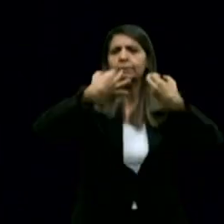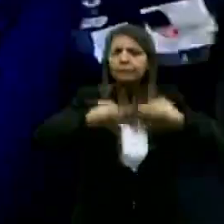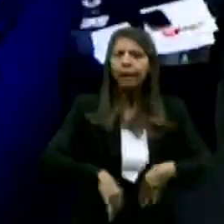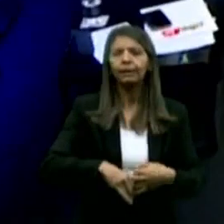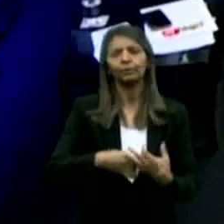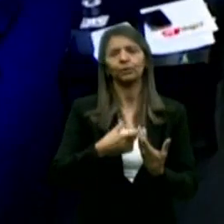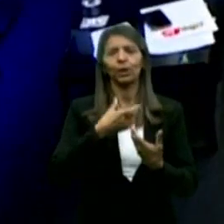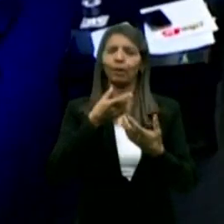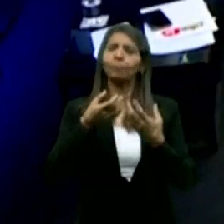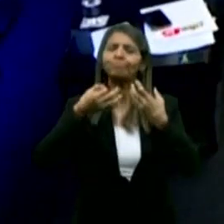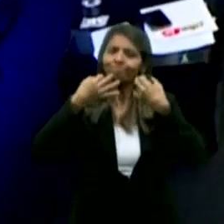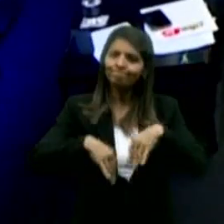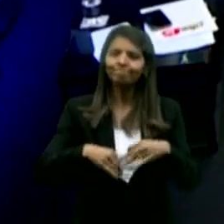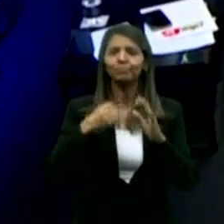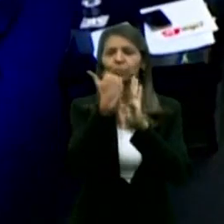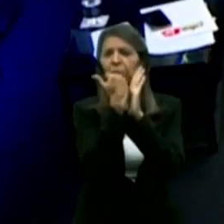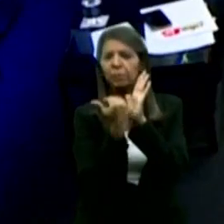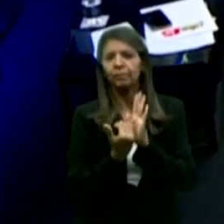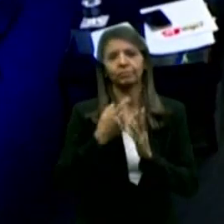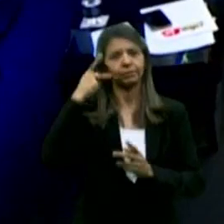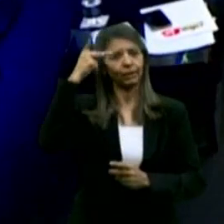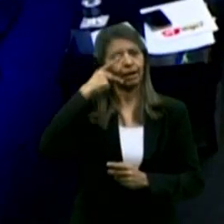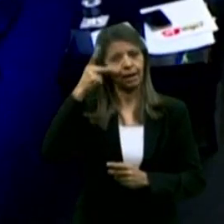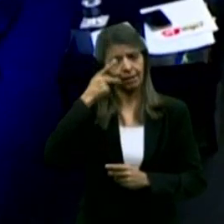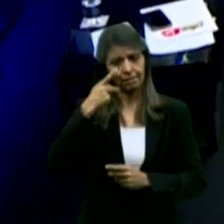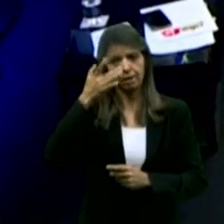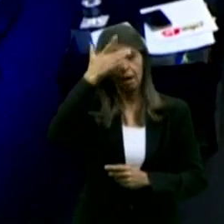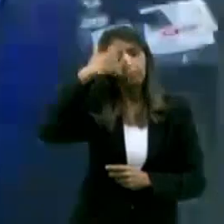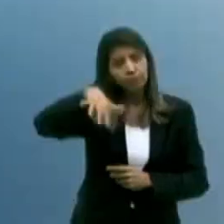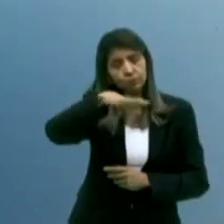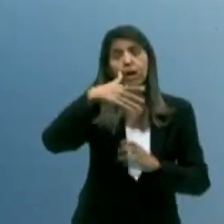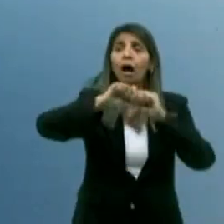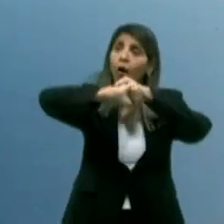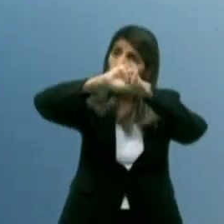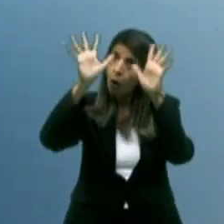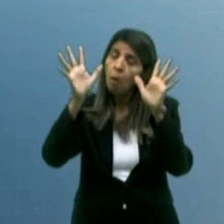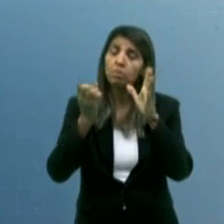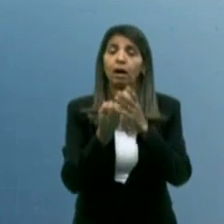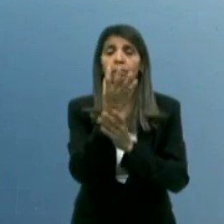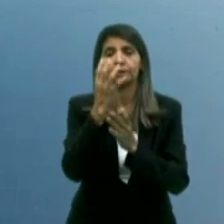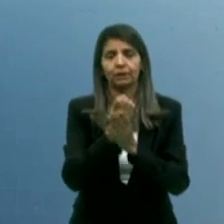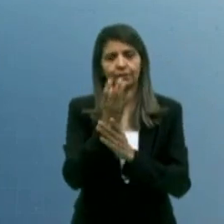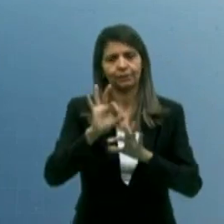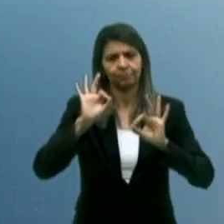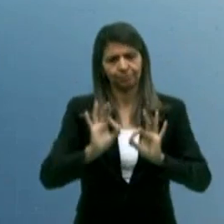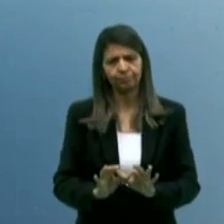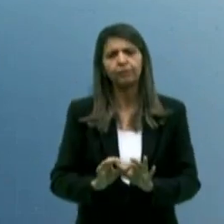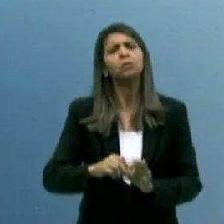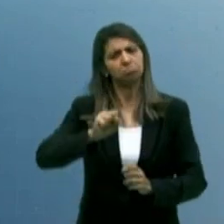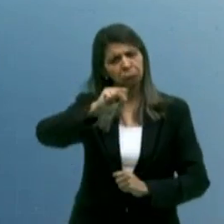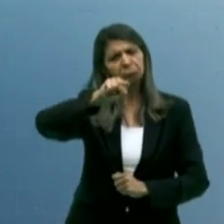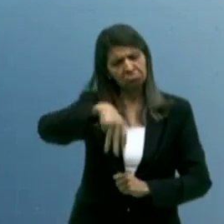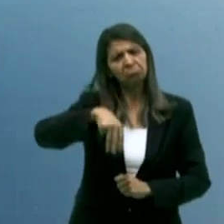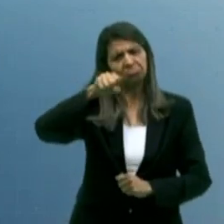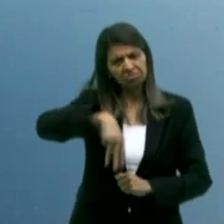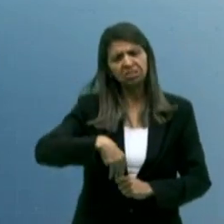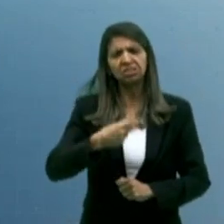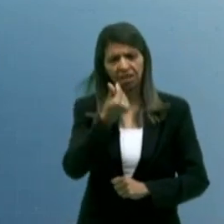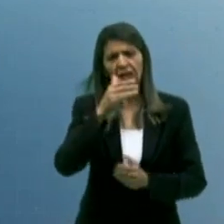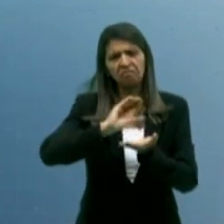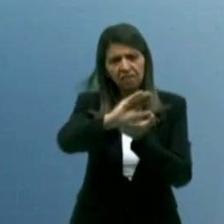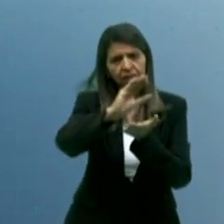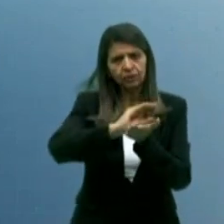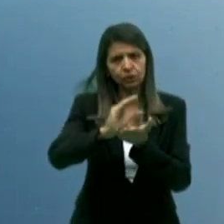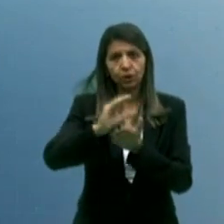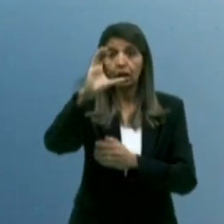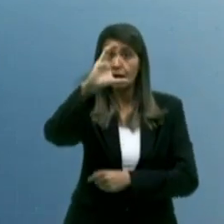fazer um debate em que a população terá compreensão do que acontece. Nós estamos investindo, sim. Campina Grande hoje